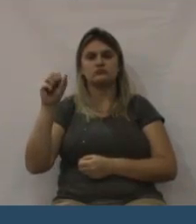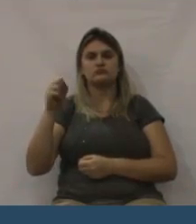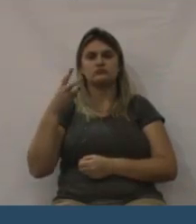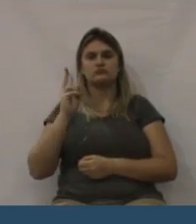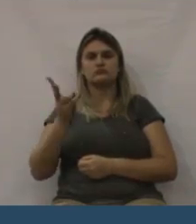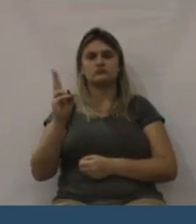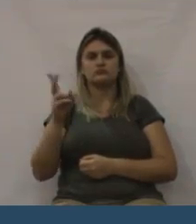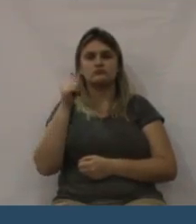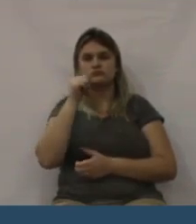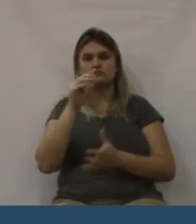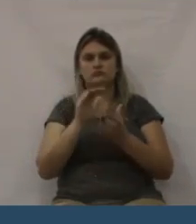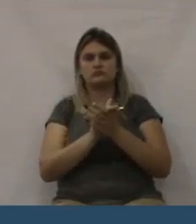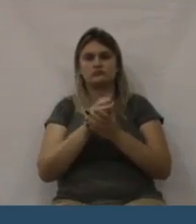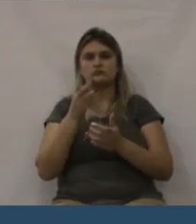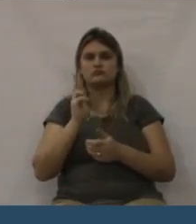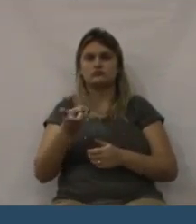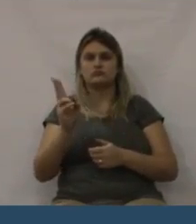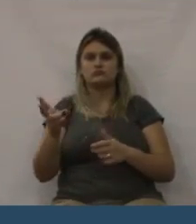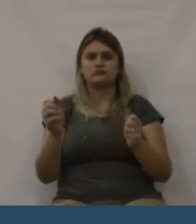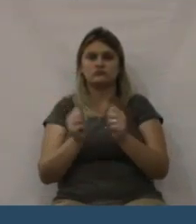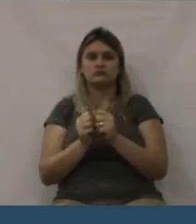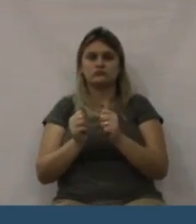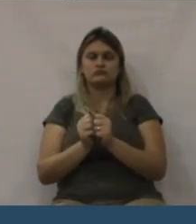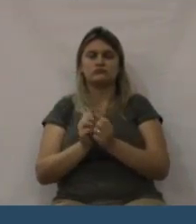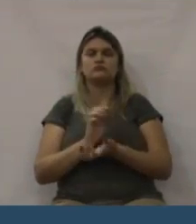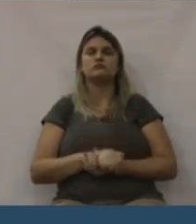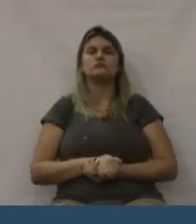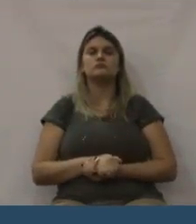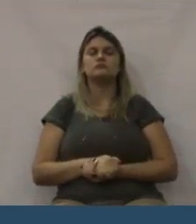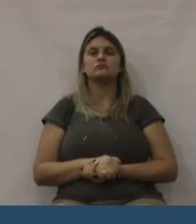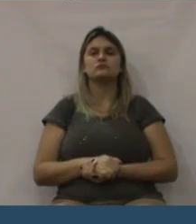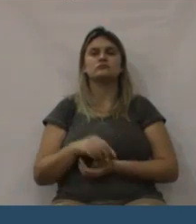Senhor presidente, novos vereadores, munícipes,